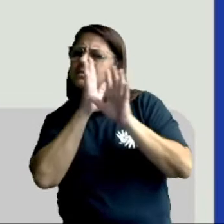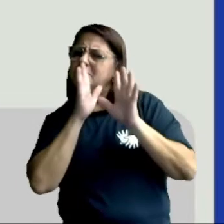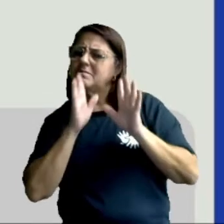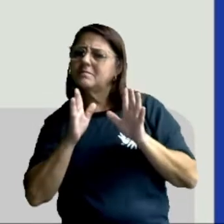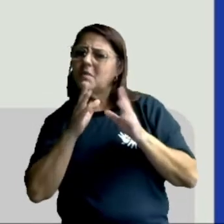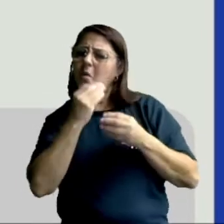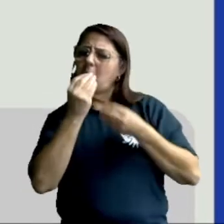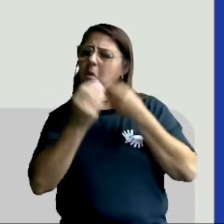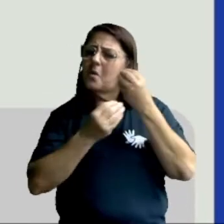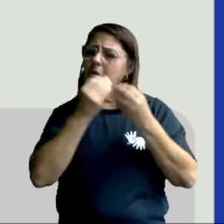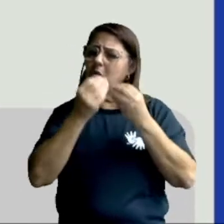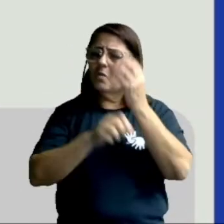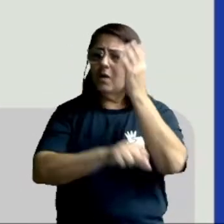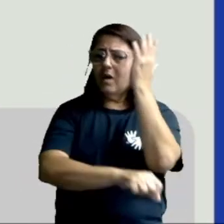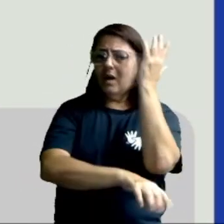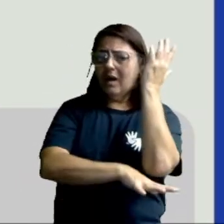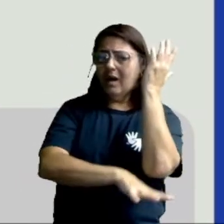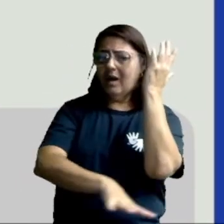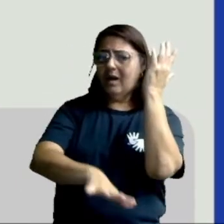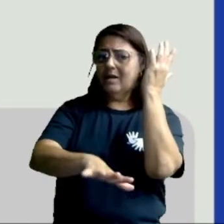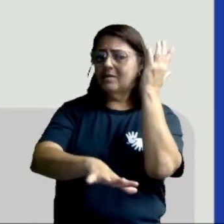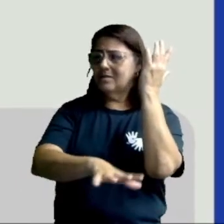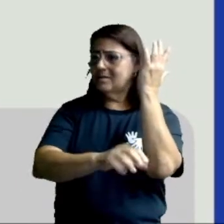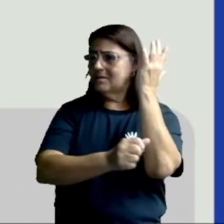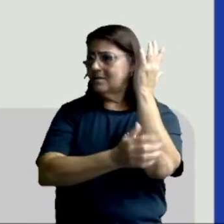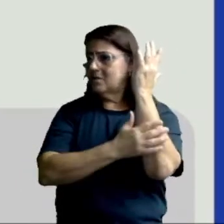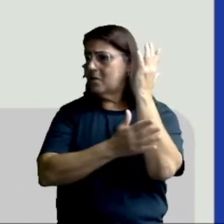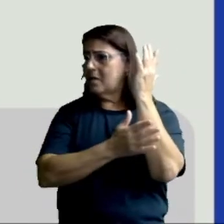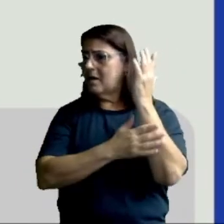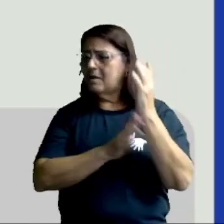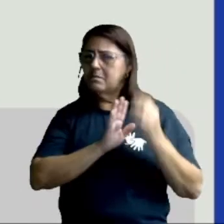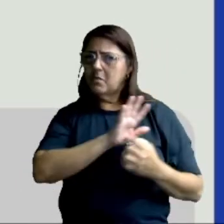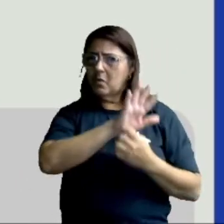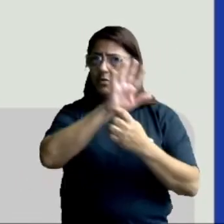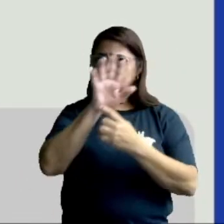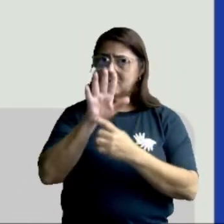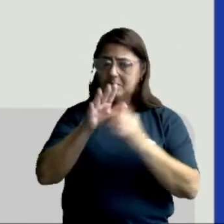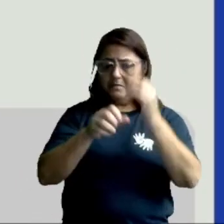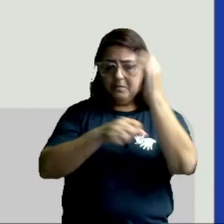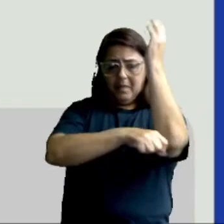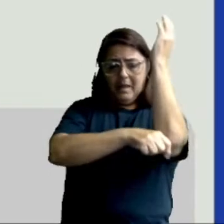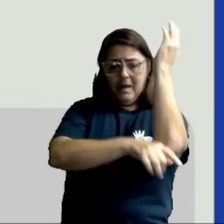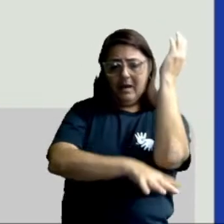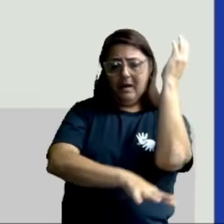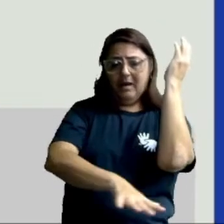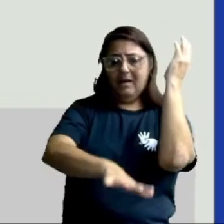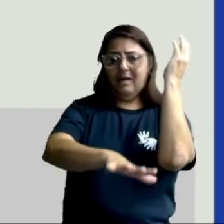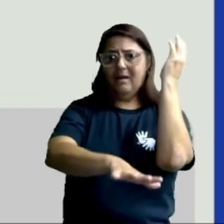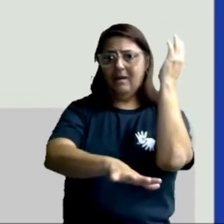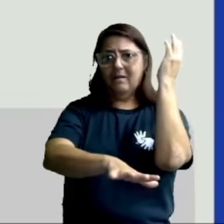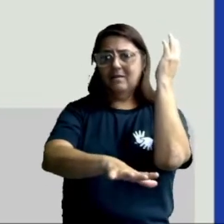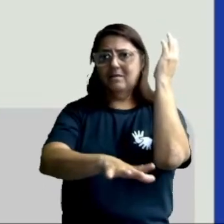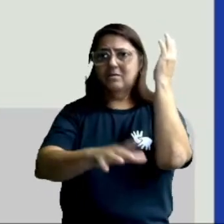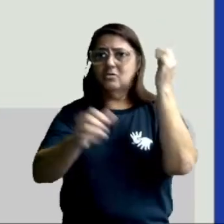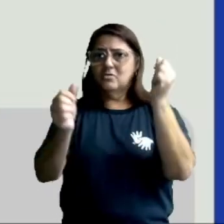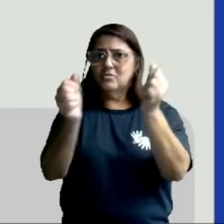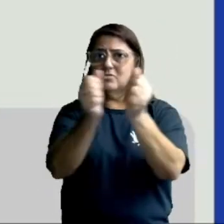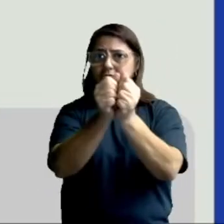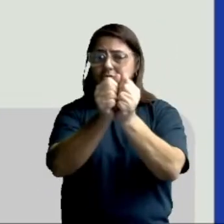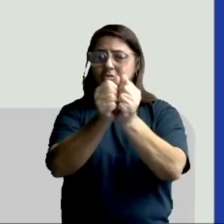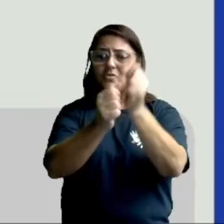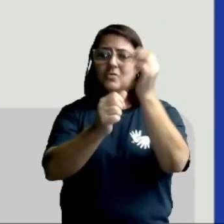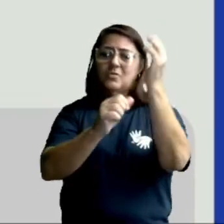funciona o trabalho da raiz e do caule. Olha aí a imagem mostrando. A raiz e o caule, eles trabalham juntinhos.